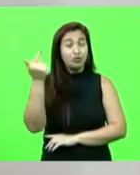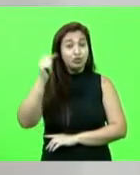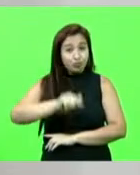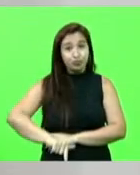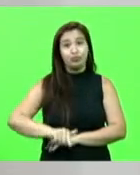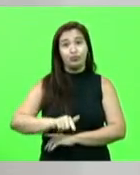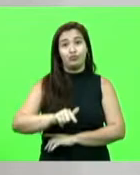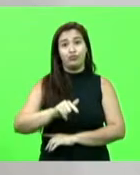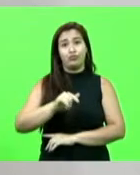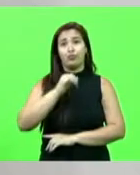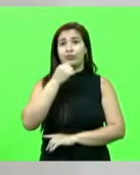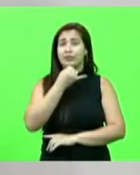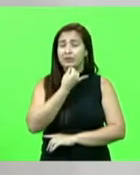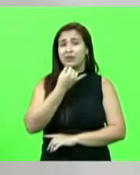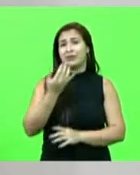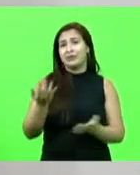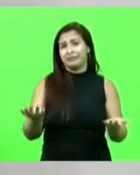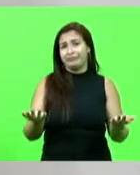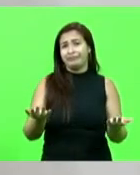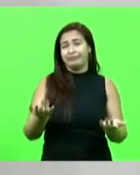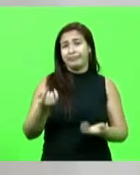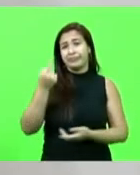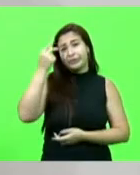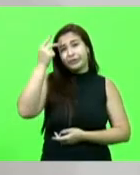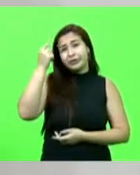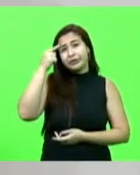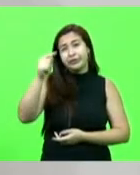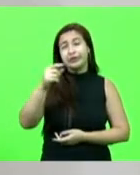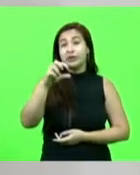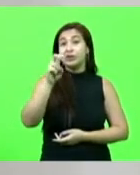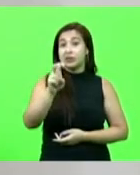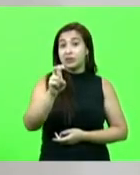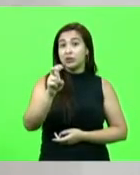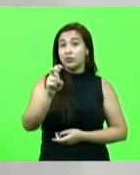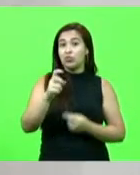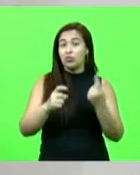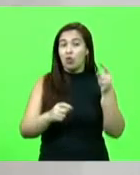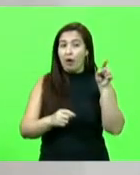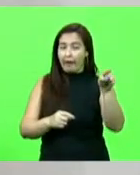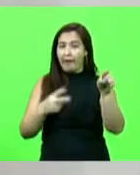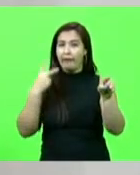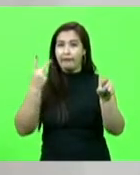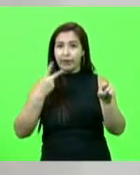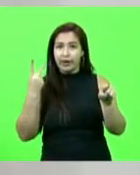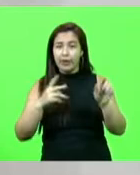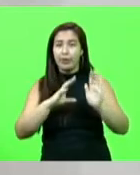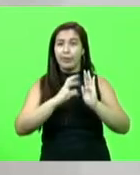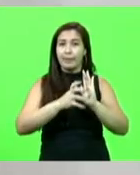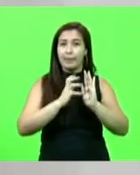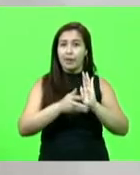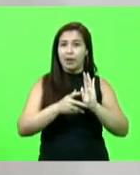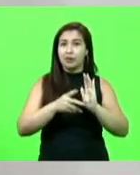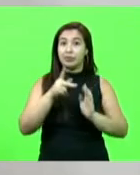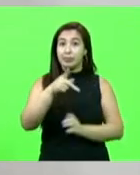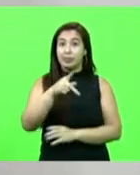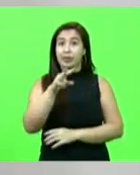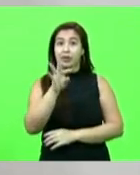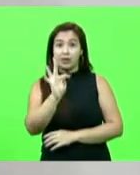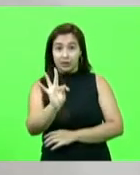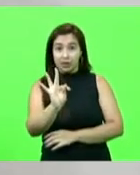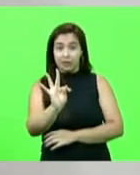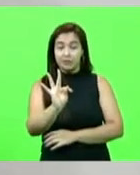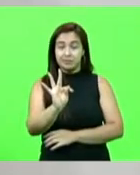muito recentemente. No último dia 5, um vereador do Partido dos Trabalhadores, um vereador